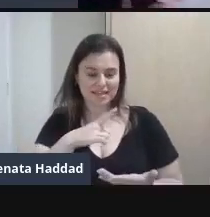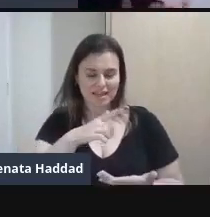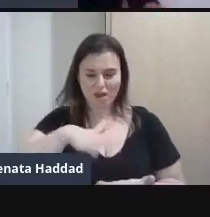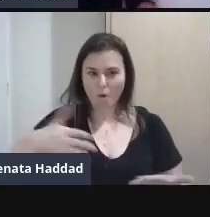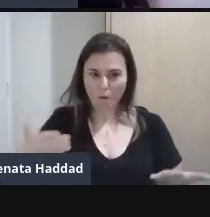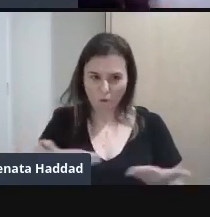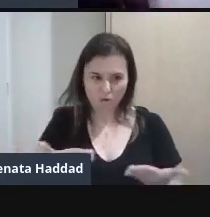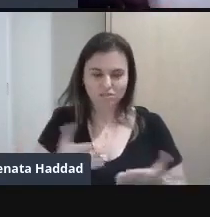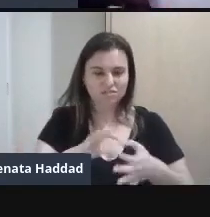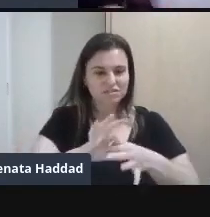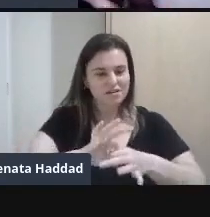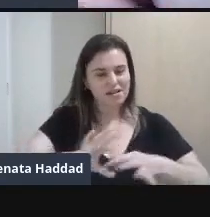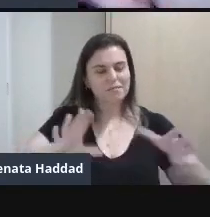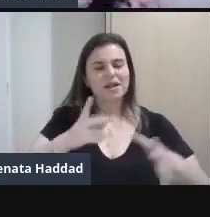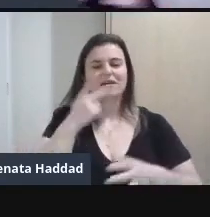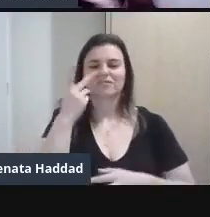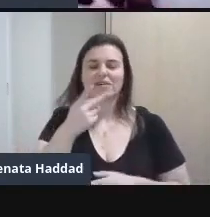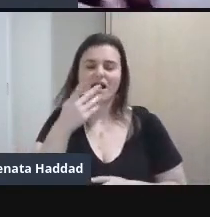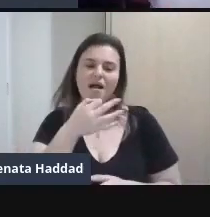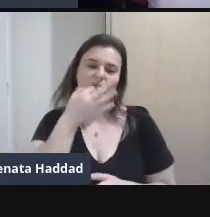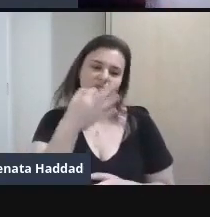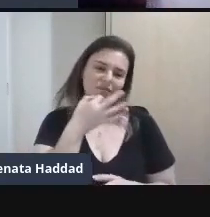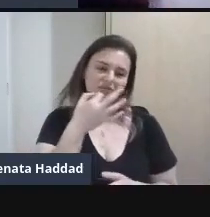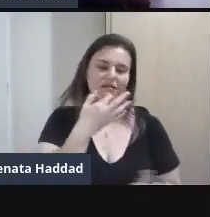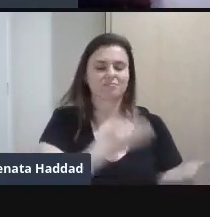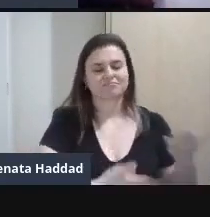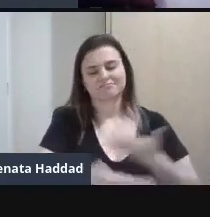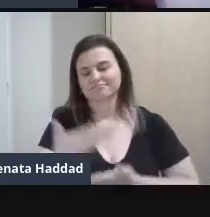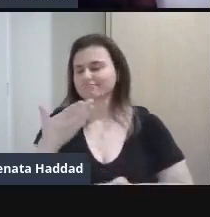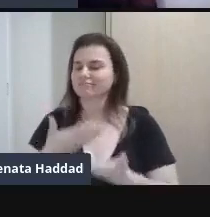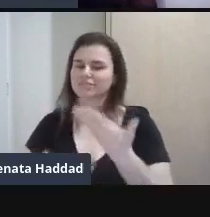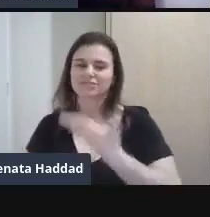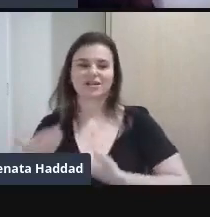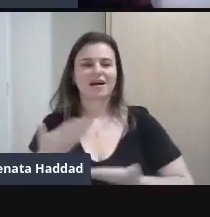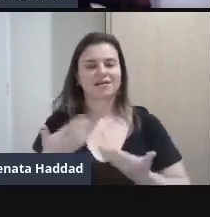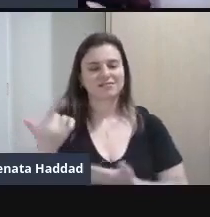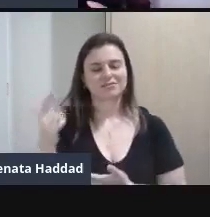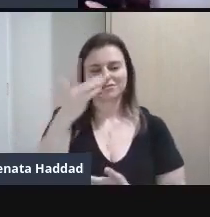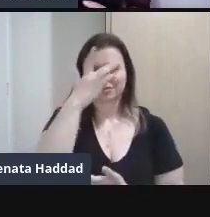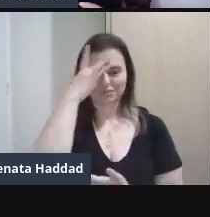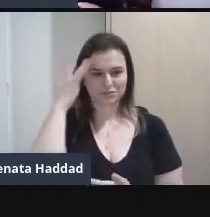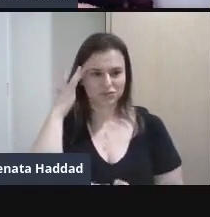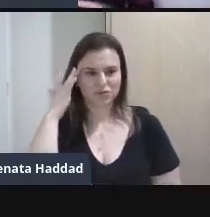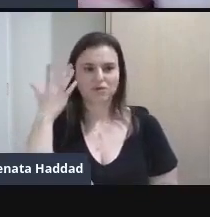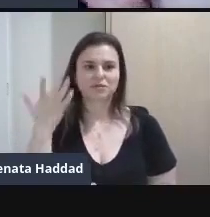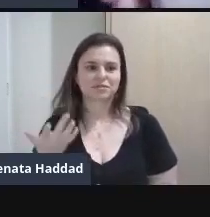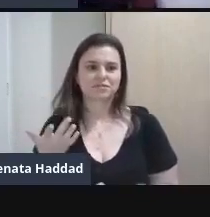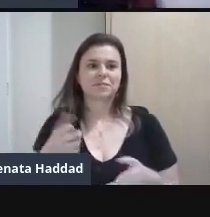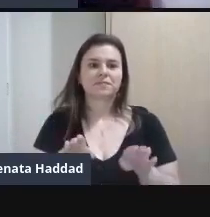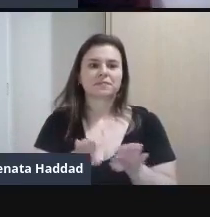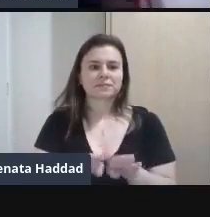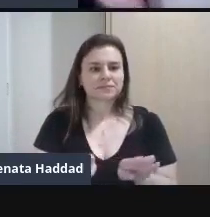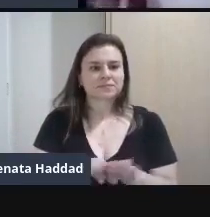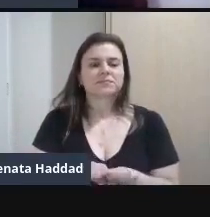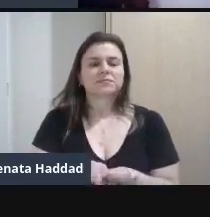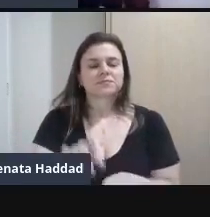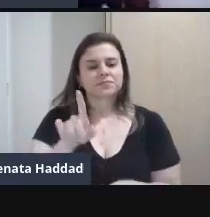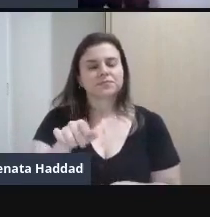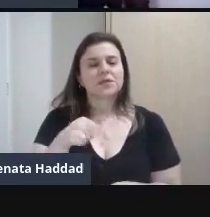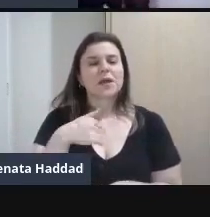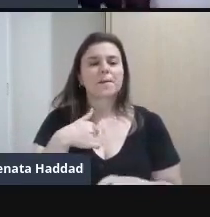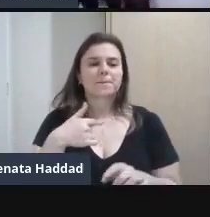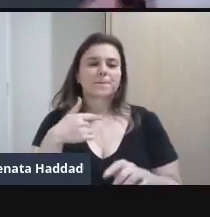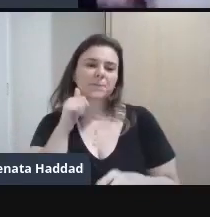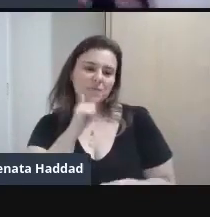falar De dar a nossa opinião De compartilhar Um com os outros Umas com as outras Também é graças A mulheres Como